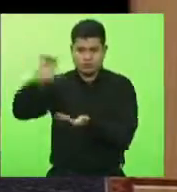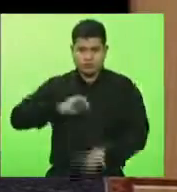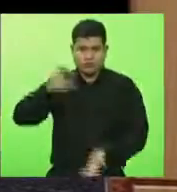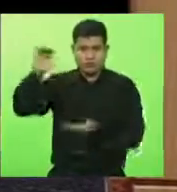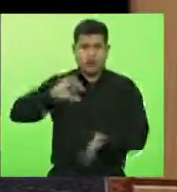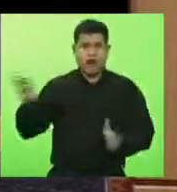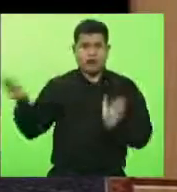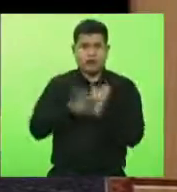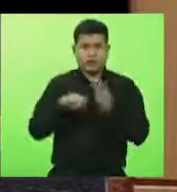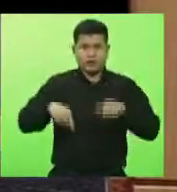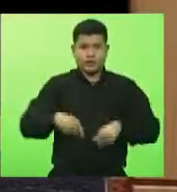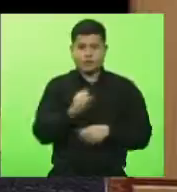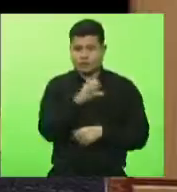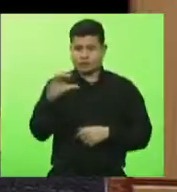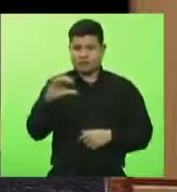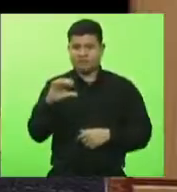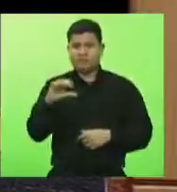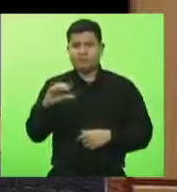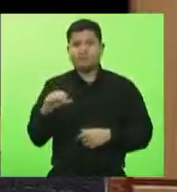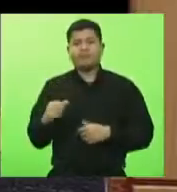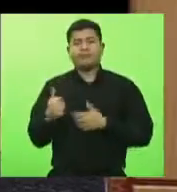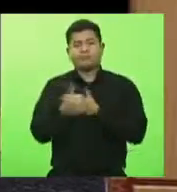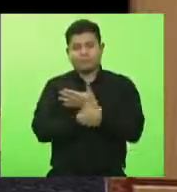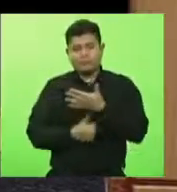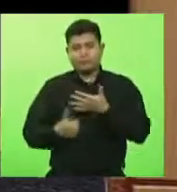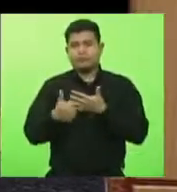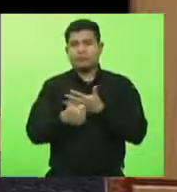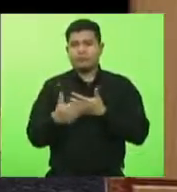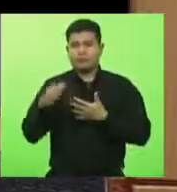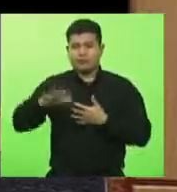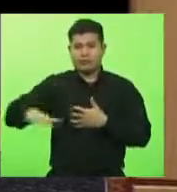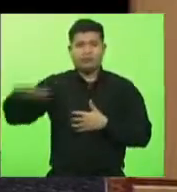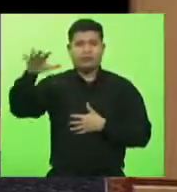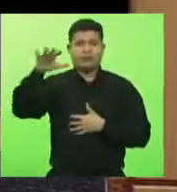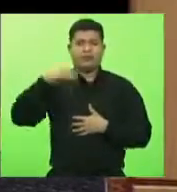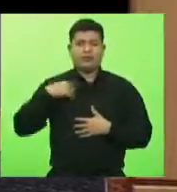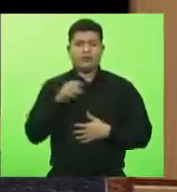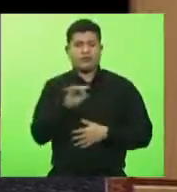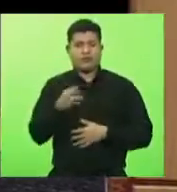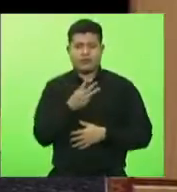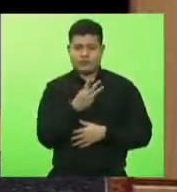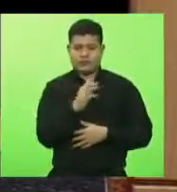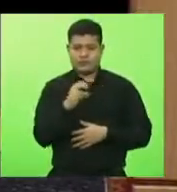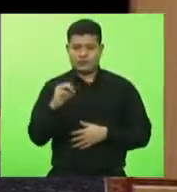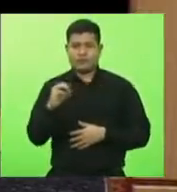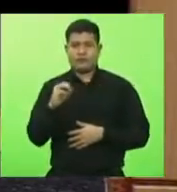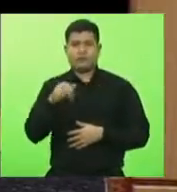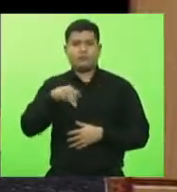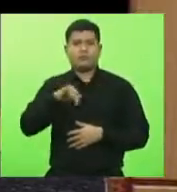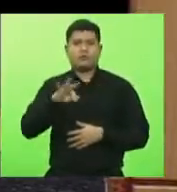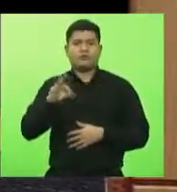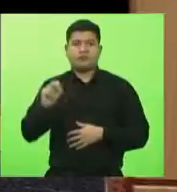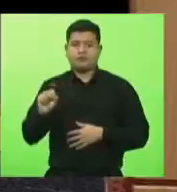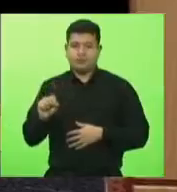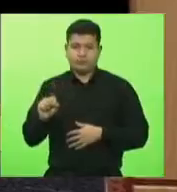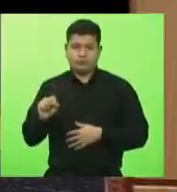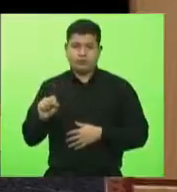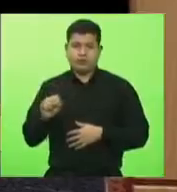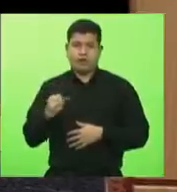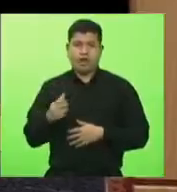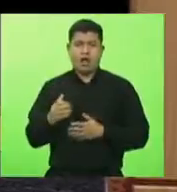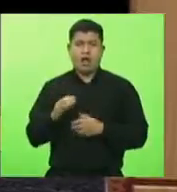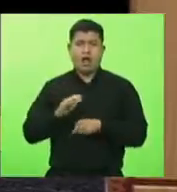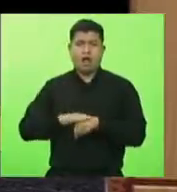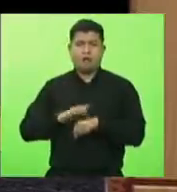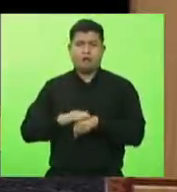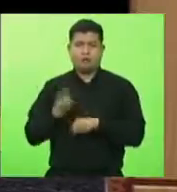Catarina vindo do Mercosul e só 300 milhões entram por Dionísio Serqueira. E